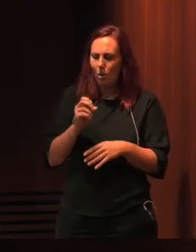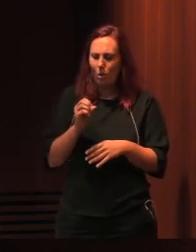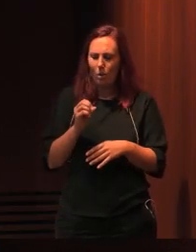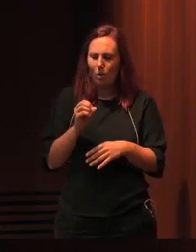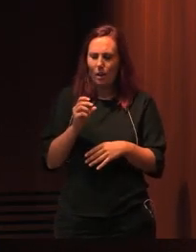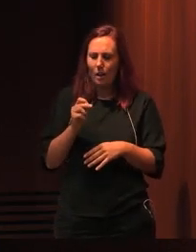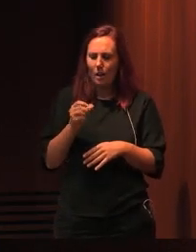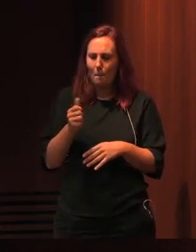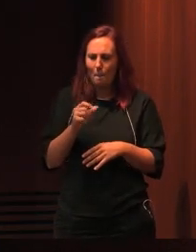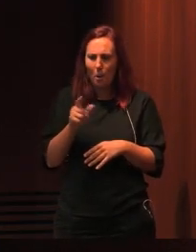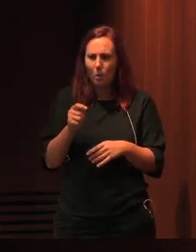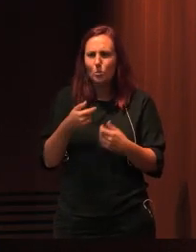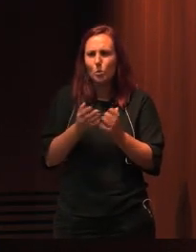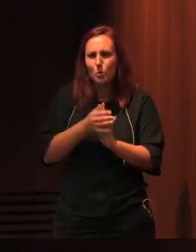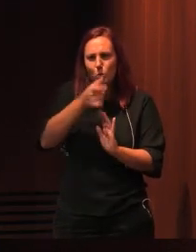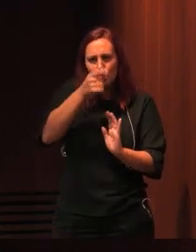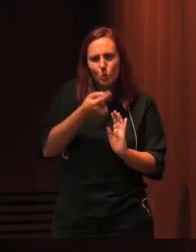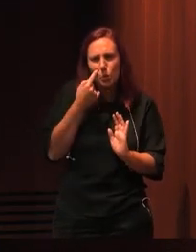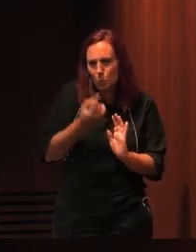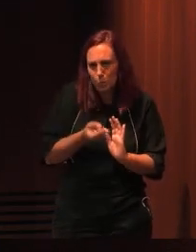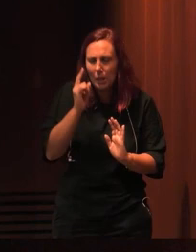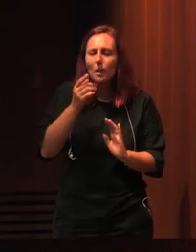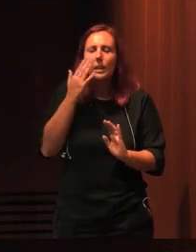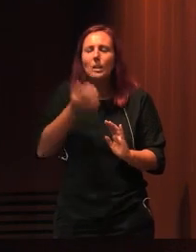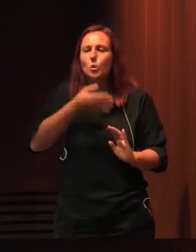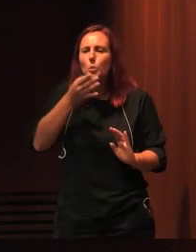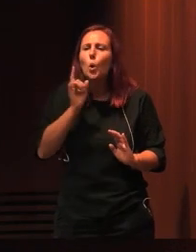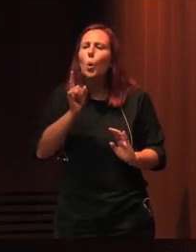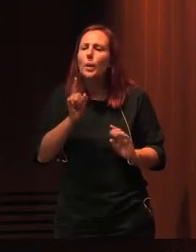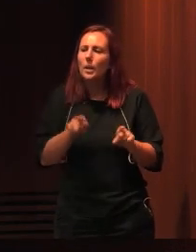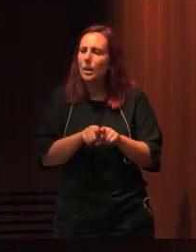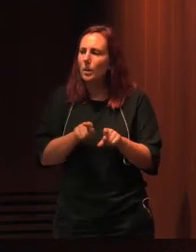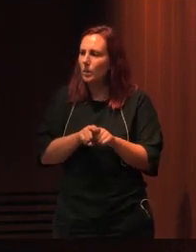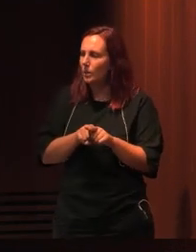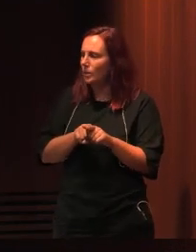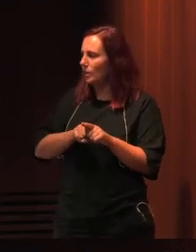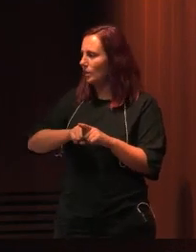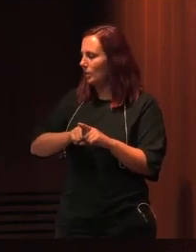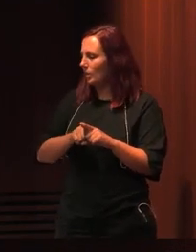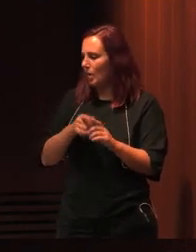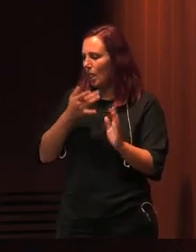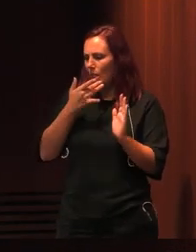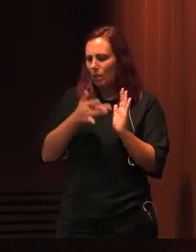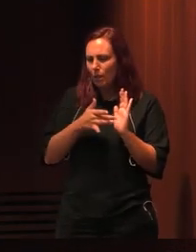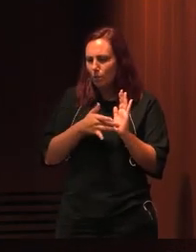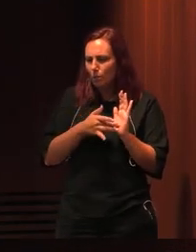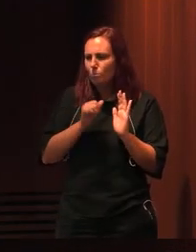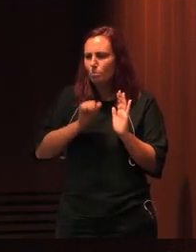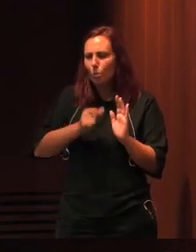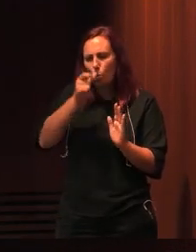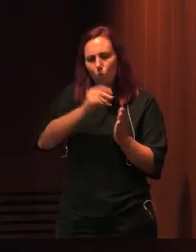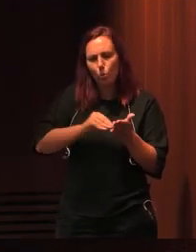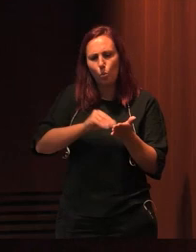eu vou fazer aqui uma pequena... Vou tentar explicitar. Trata-se de um espadachim de livros de um autor que foi muito